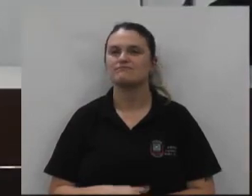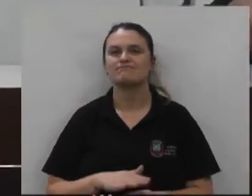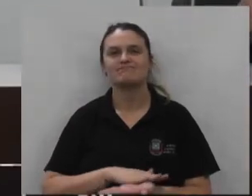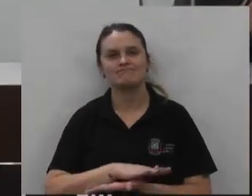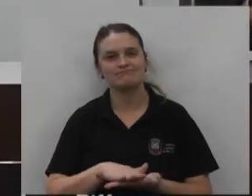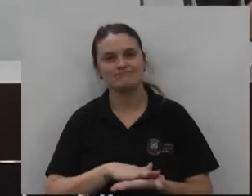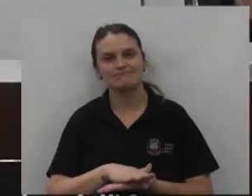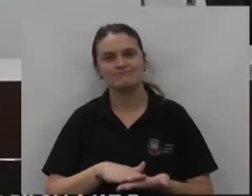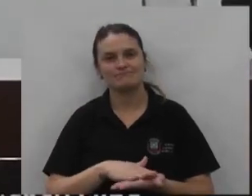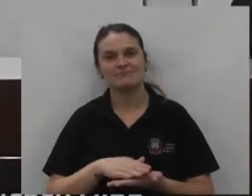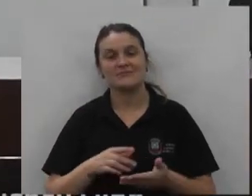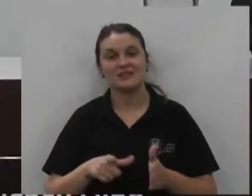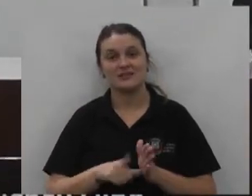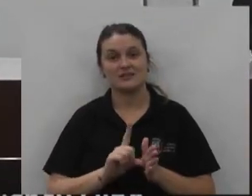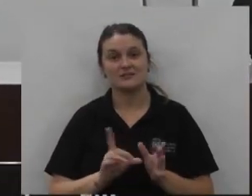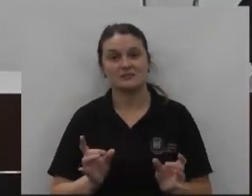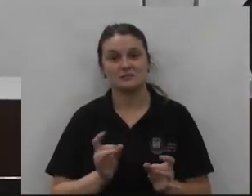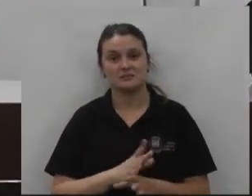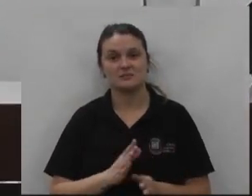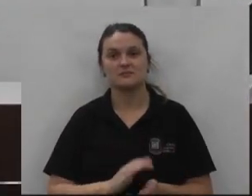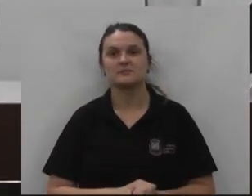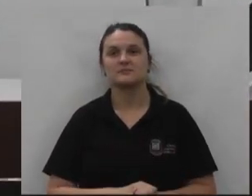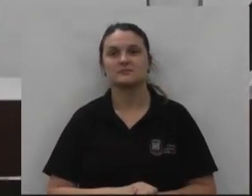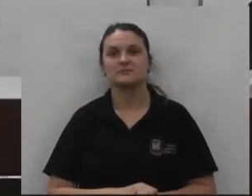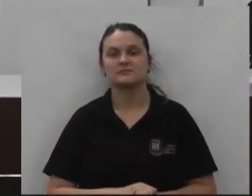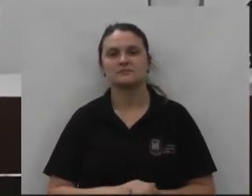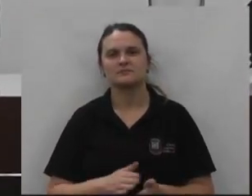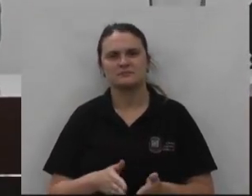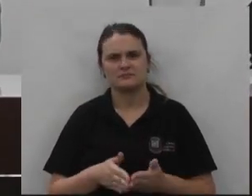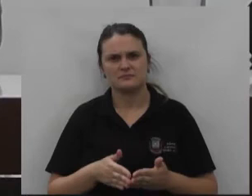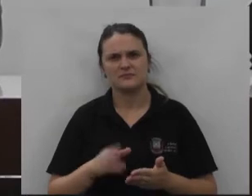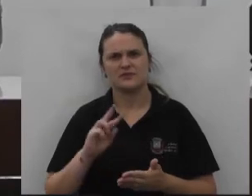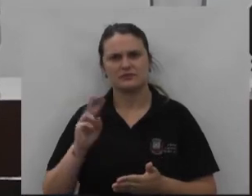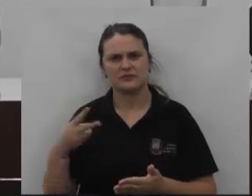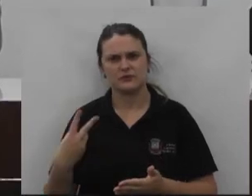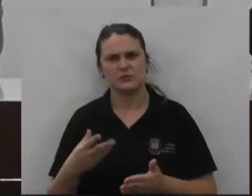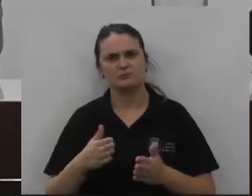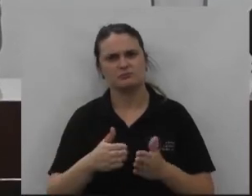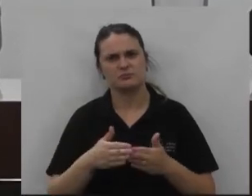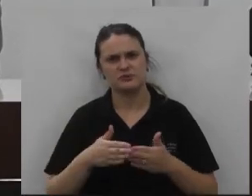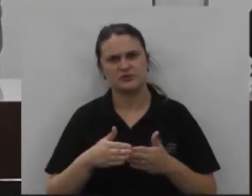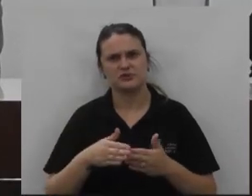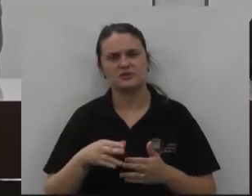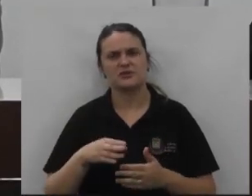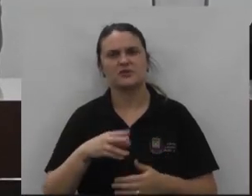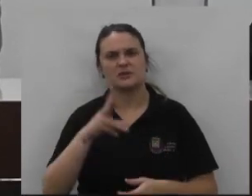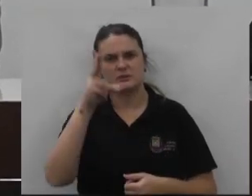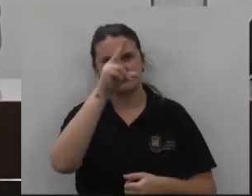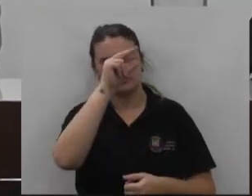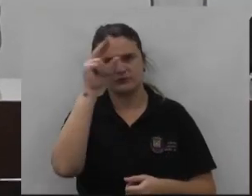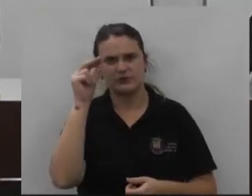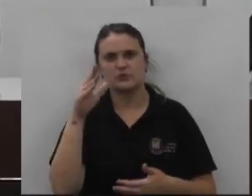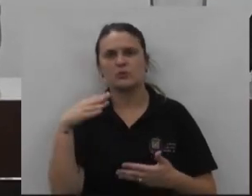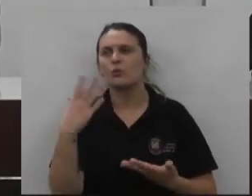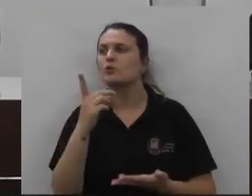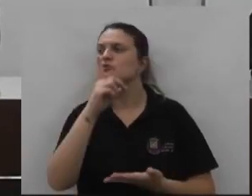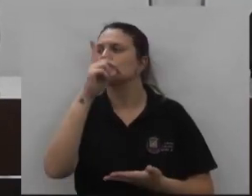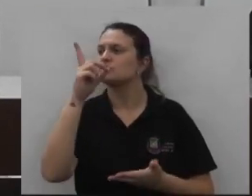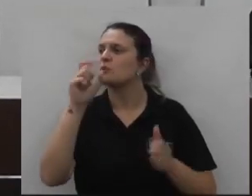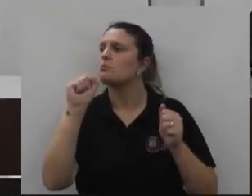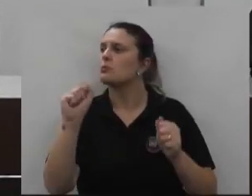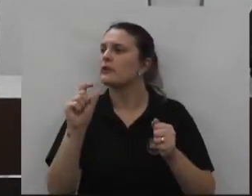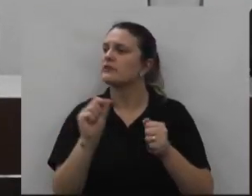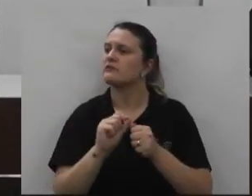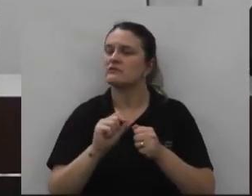então nada mais havendo antes de encerrar me permito senhor vereadores para pedir para o senhor prefeito que dia que nós podíamos